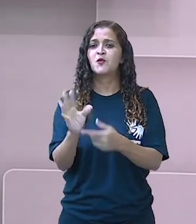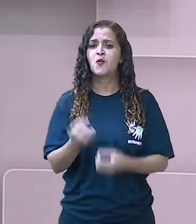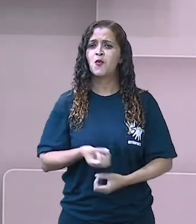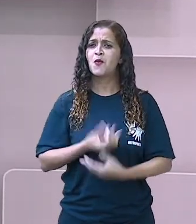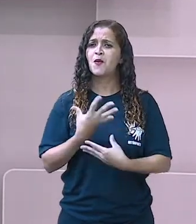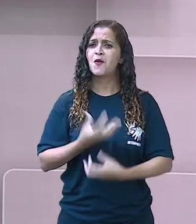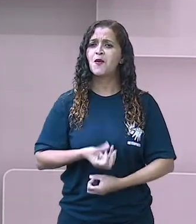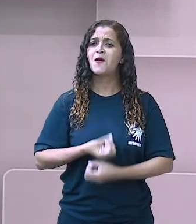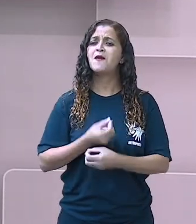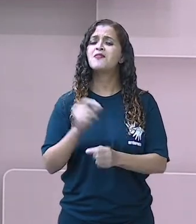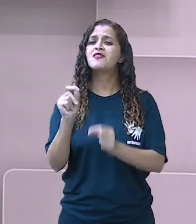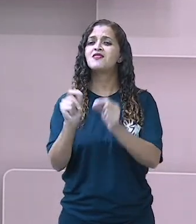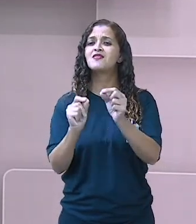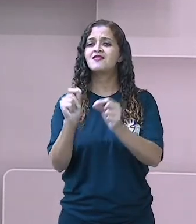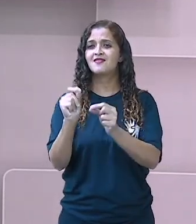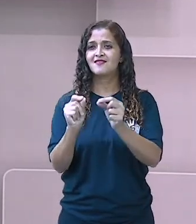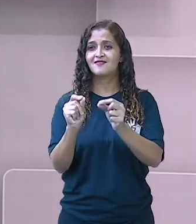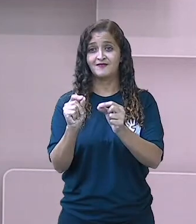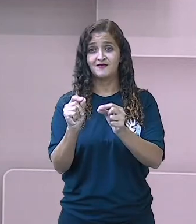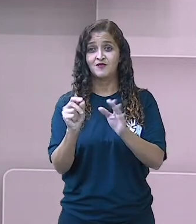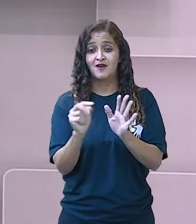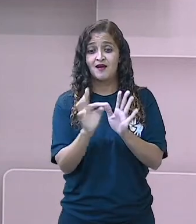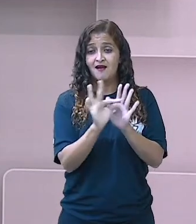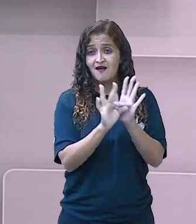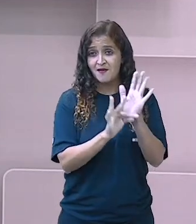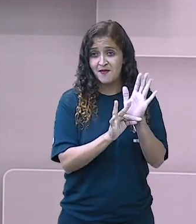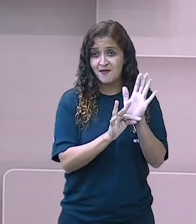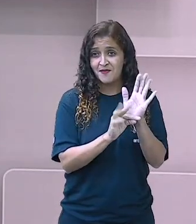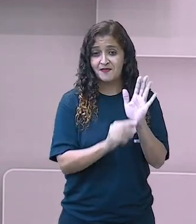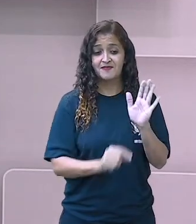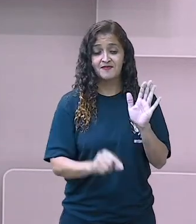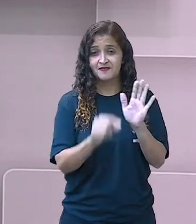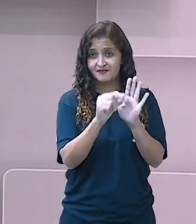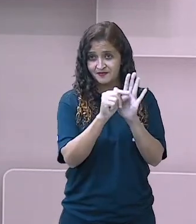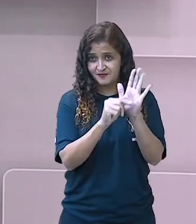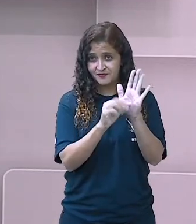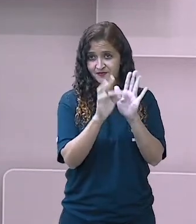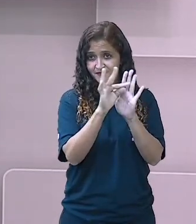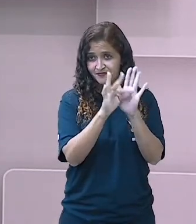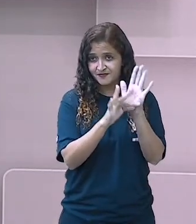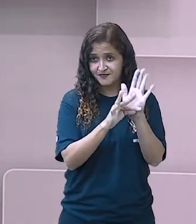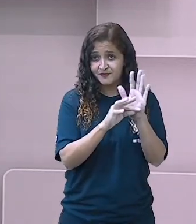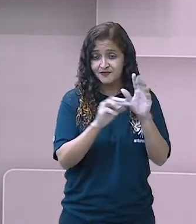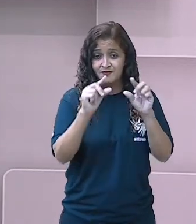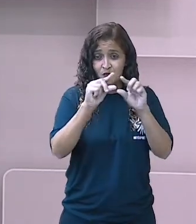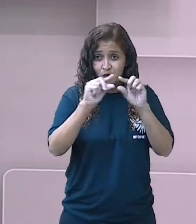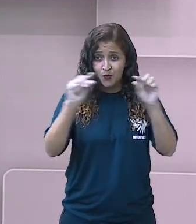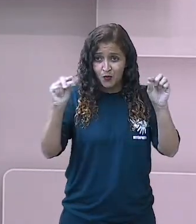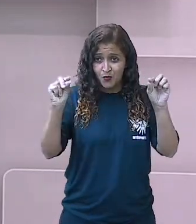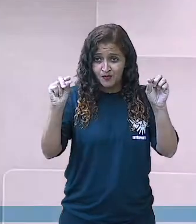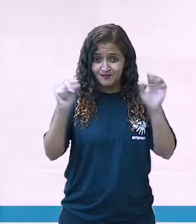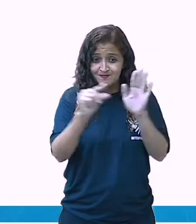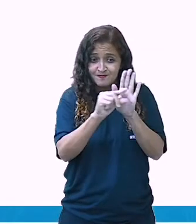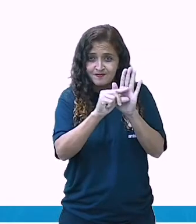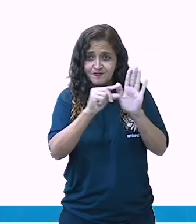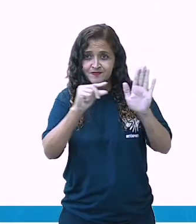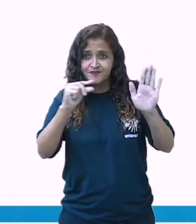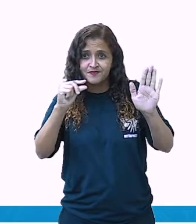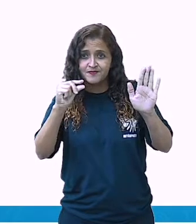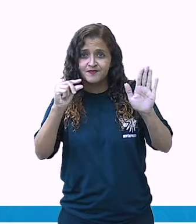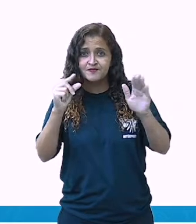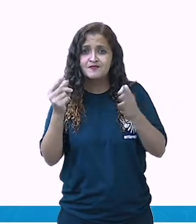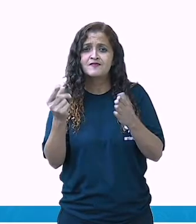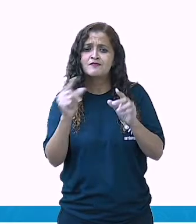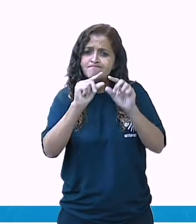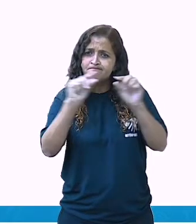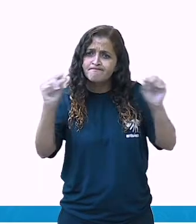poema? Poema é um gênero textual estruturados em versos e estrofes. Cada linha